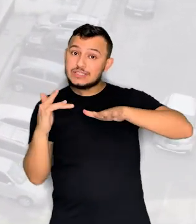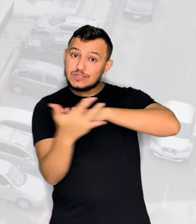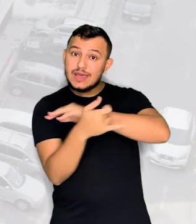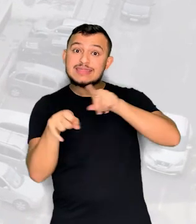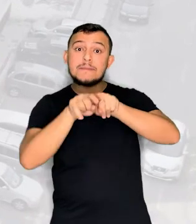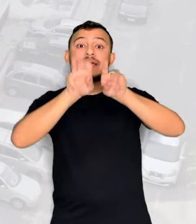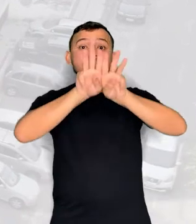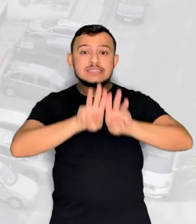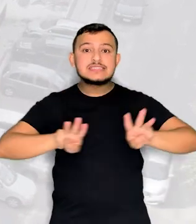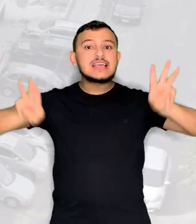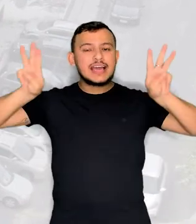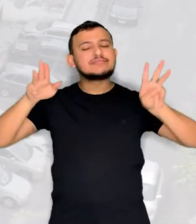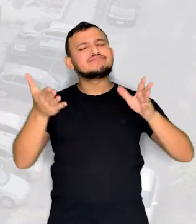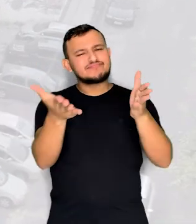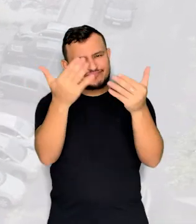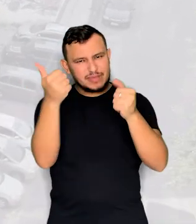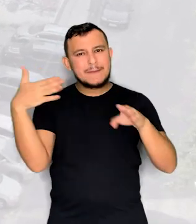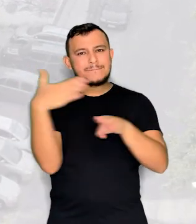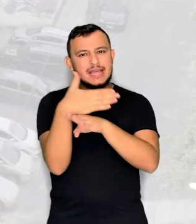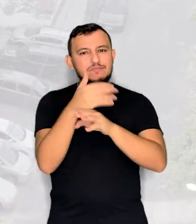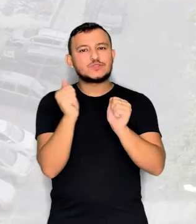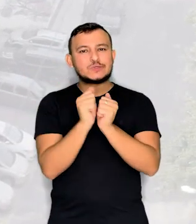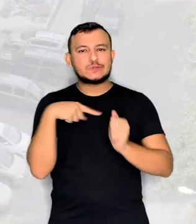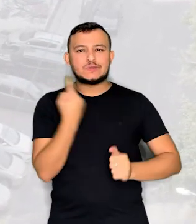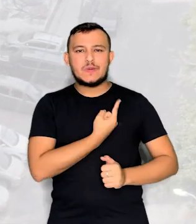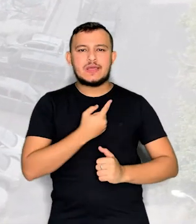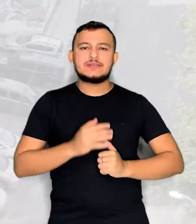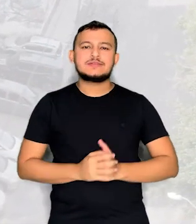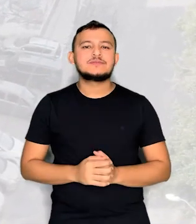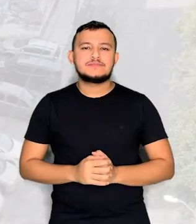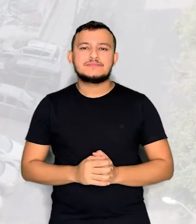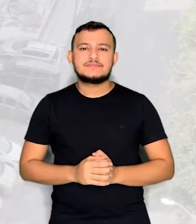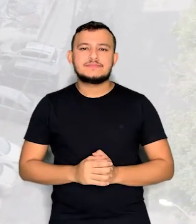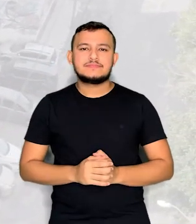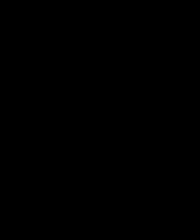sociais e nosso site. E participe com a gente! A ESP está sugestões